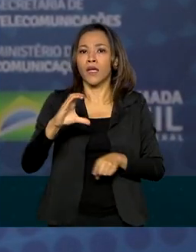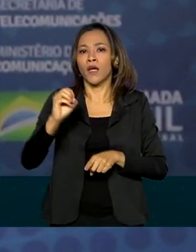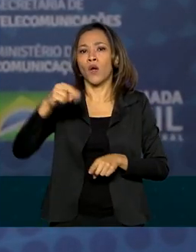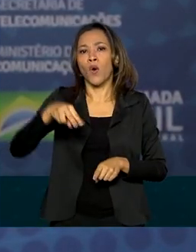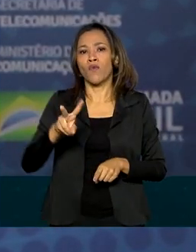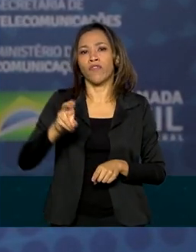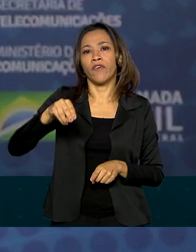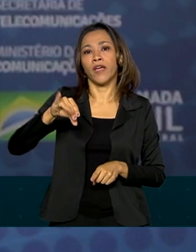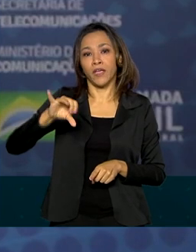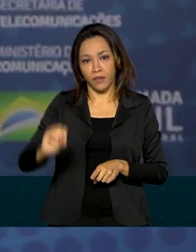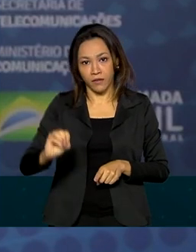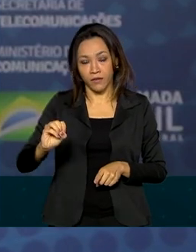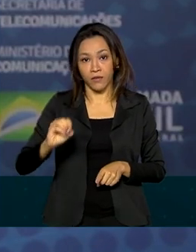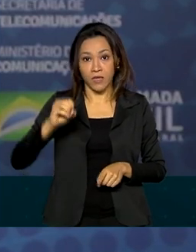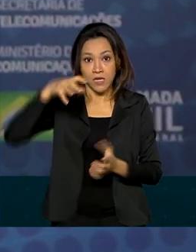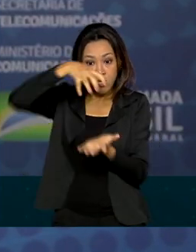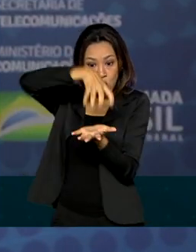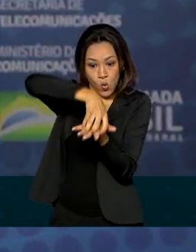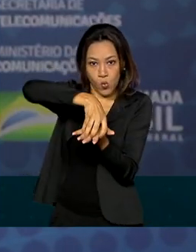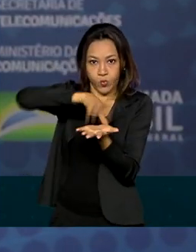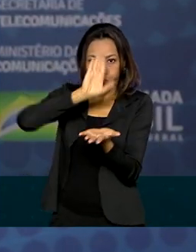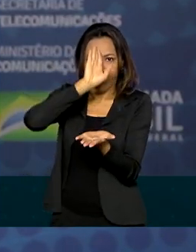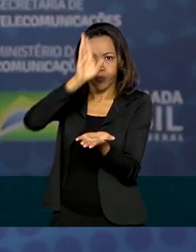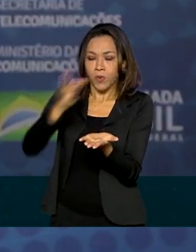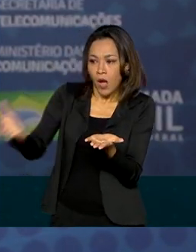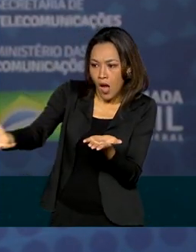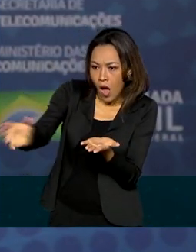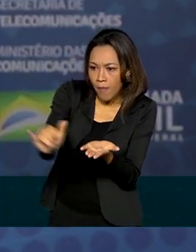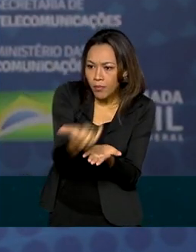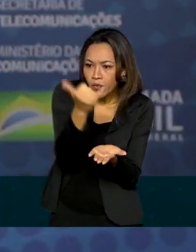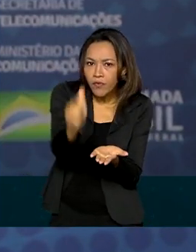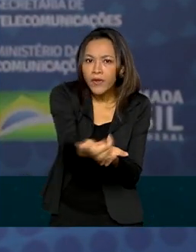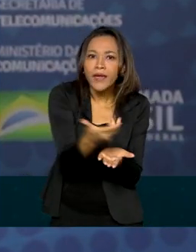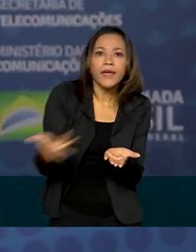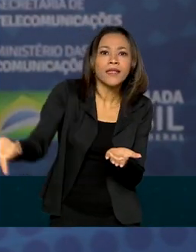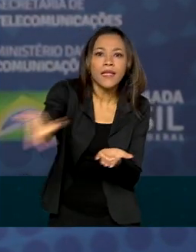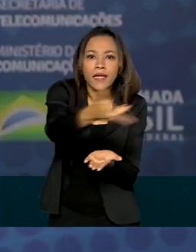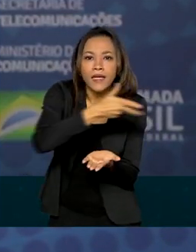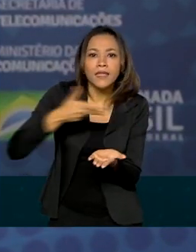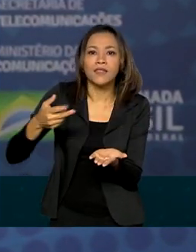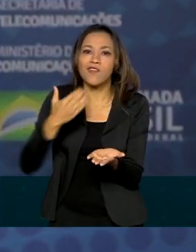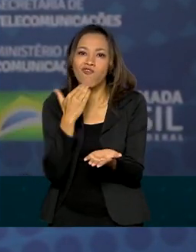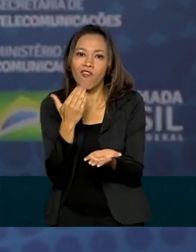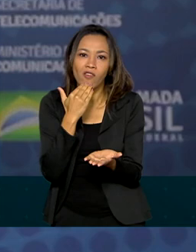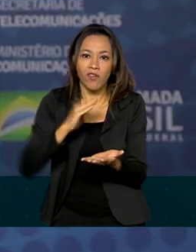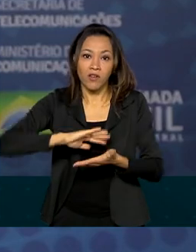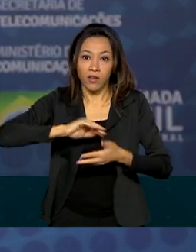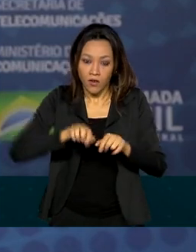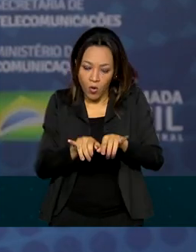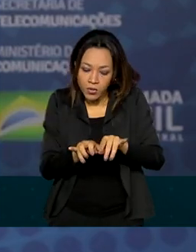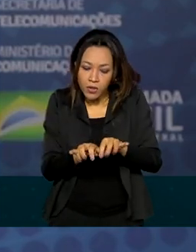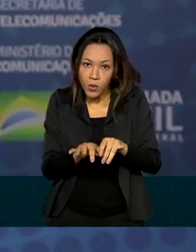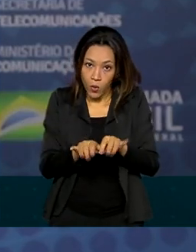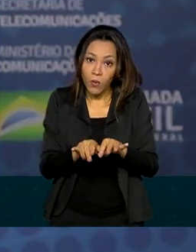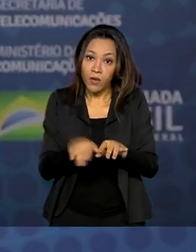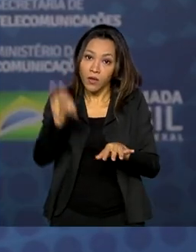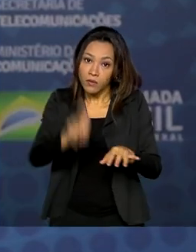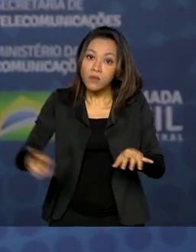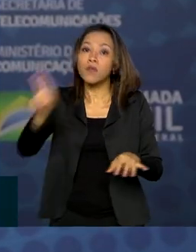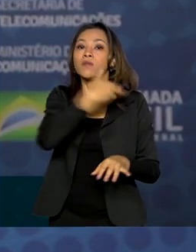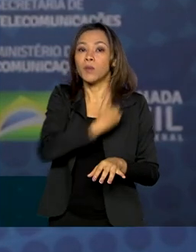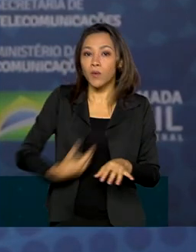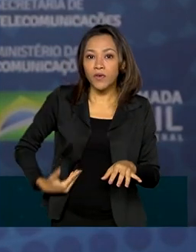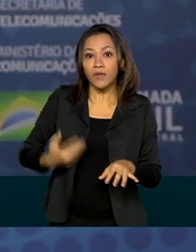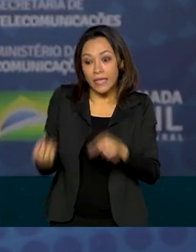Esses centros aproveitam partes de computadores não utilizados pela administração pública e criam um novo